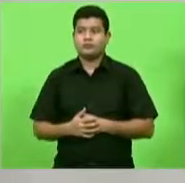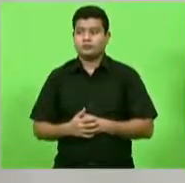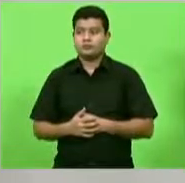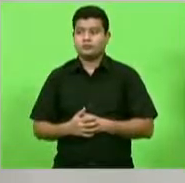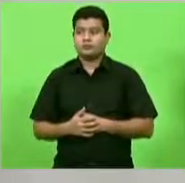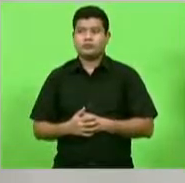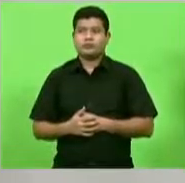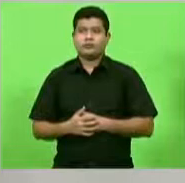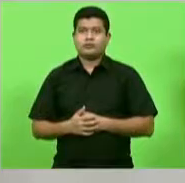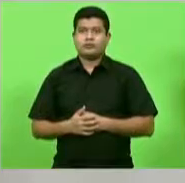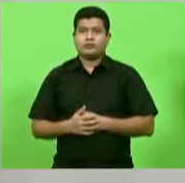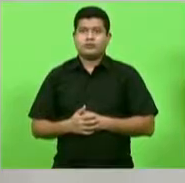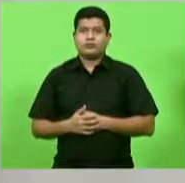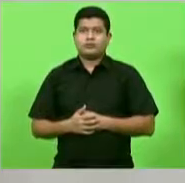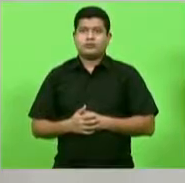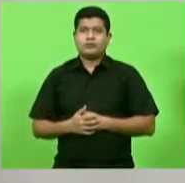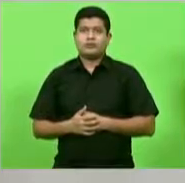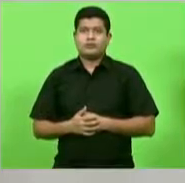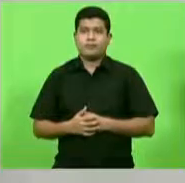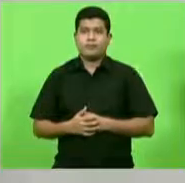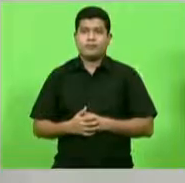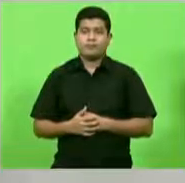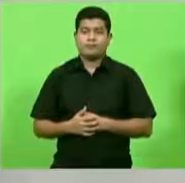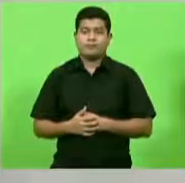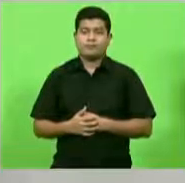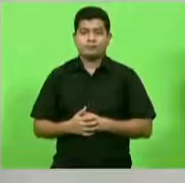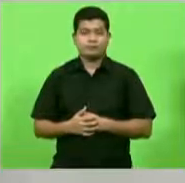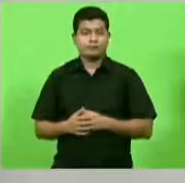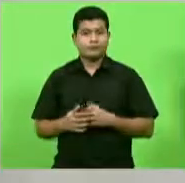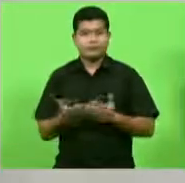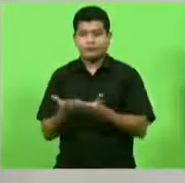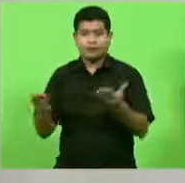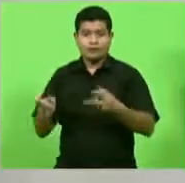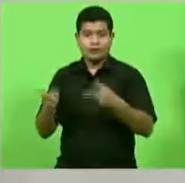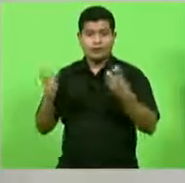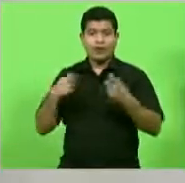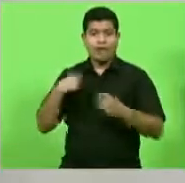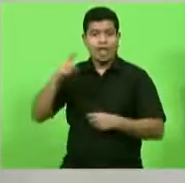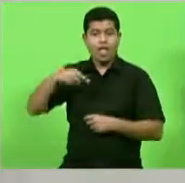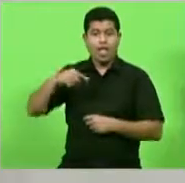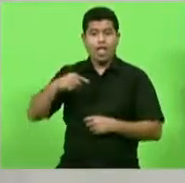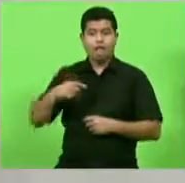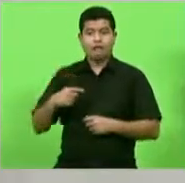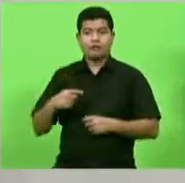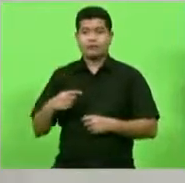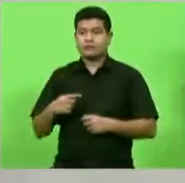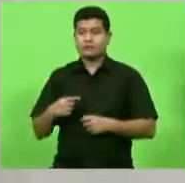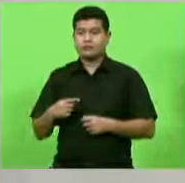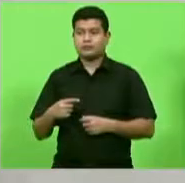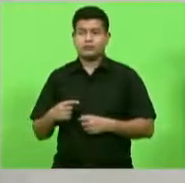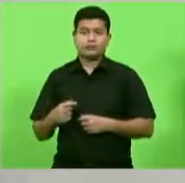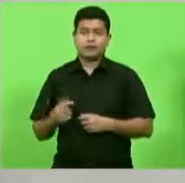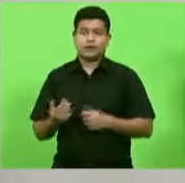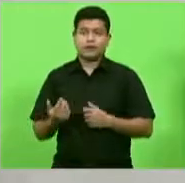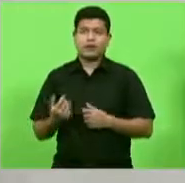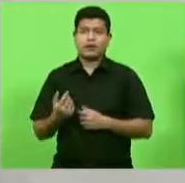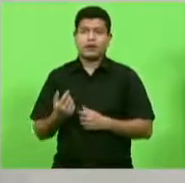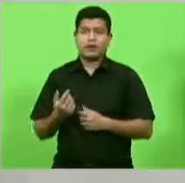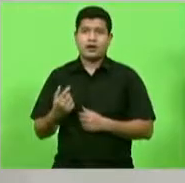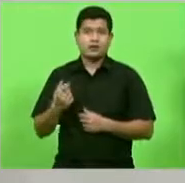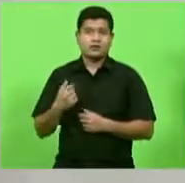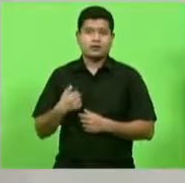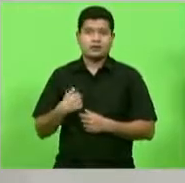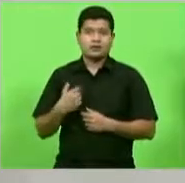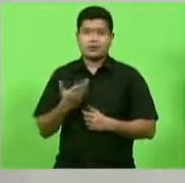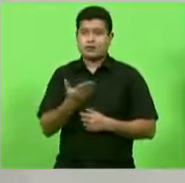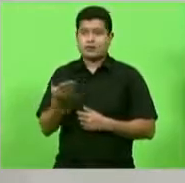maquinário agrícola sem tocar nele, sem observar? É para isso que serve a feira e como eu disse, ninguém